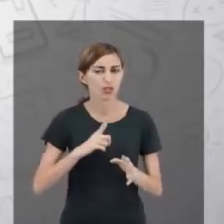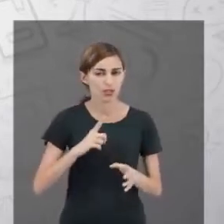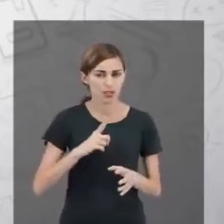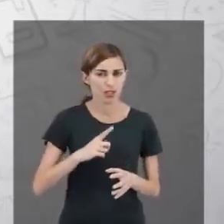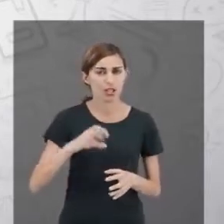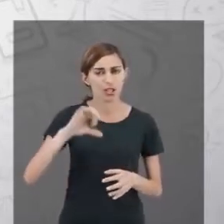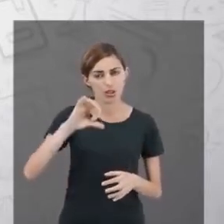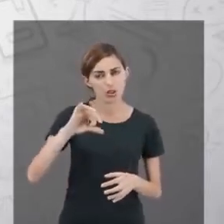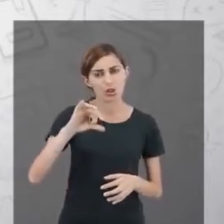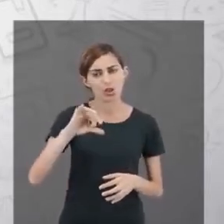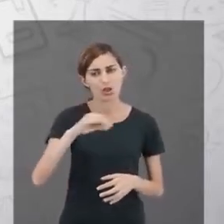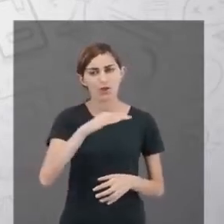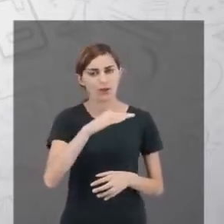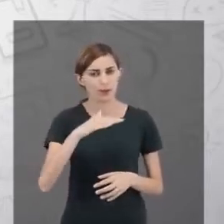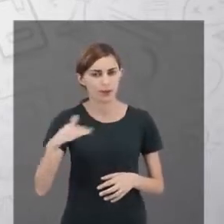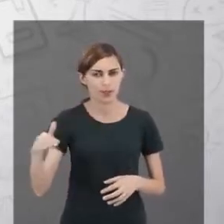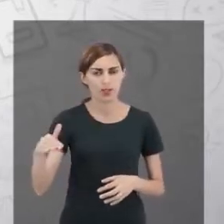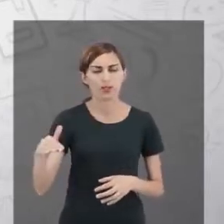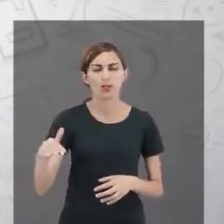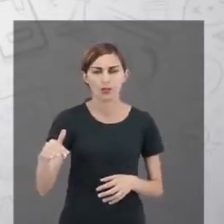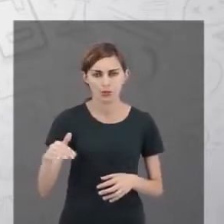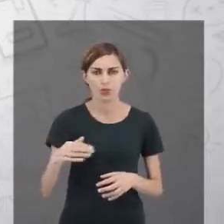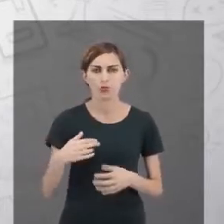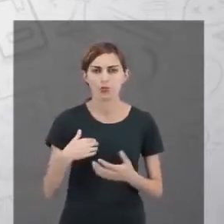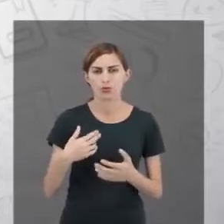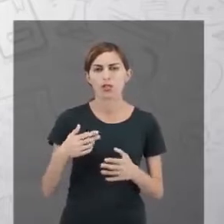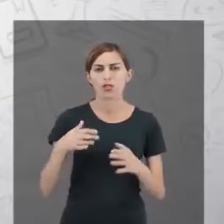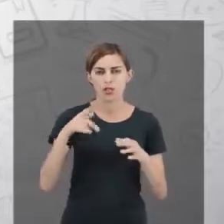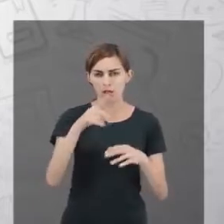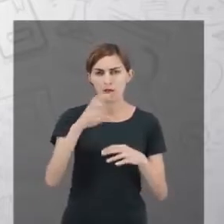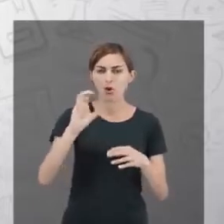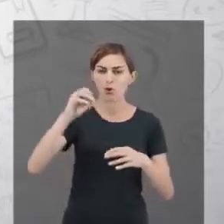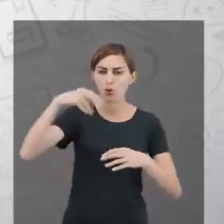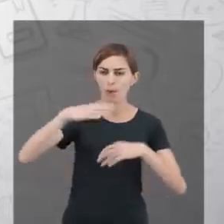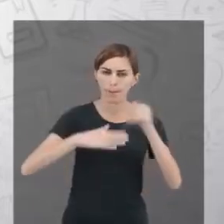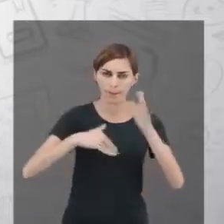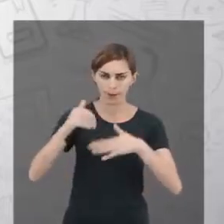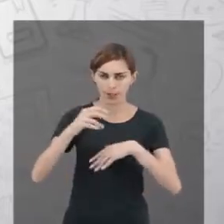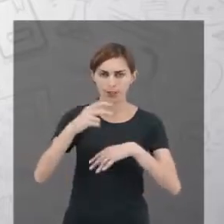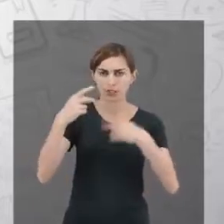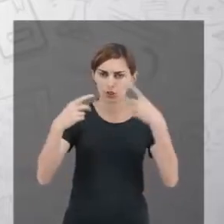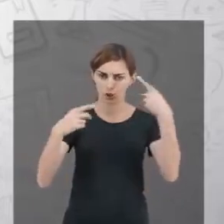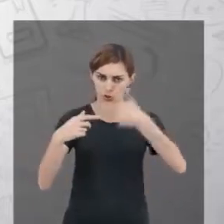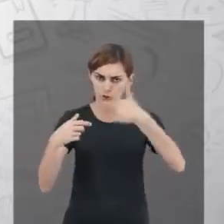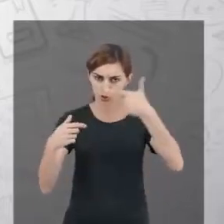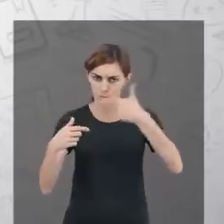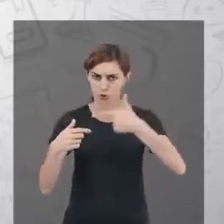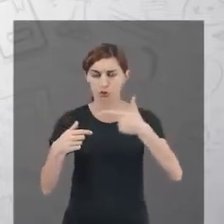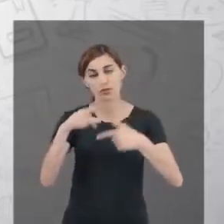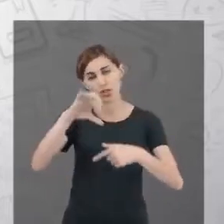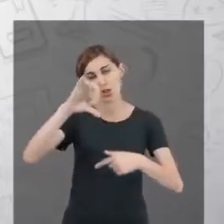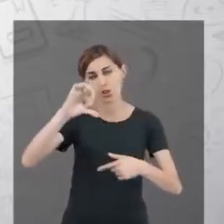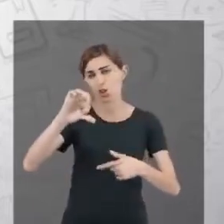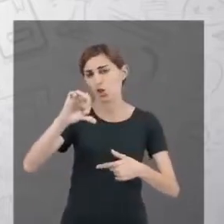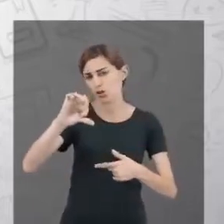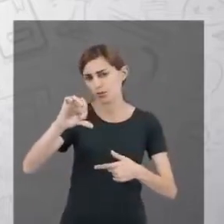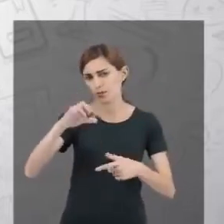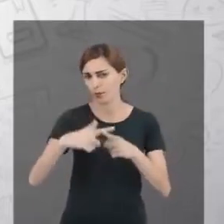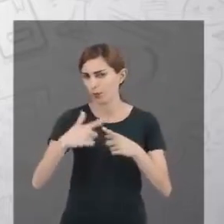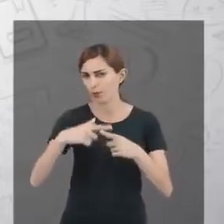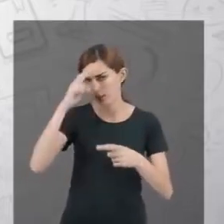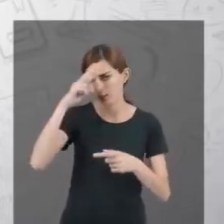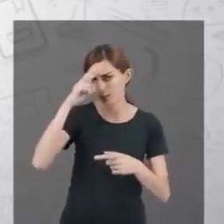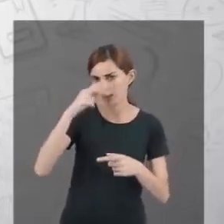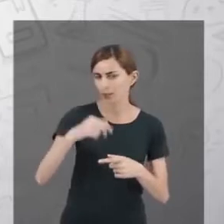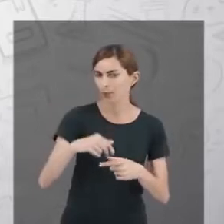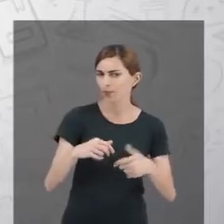nove e meio. No caso da competência dois, você fica com nove. Porque se lembra que na competência